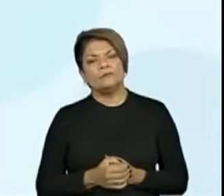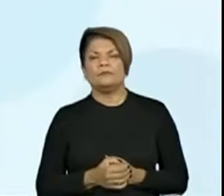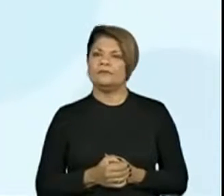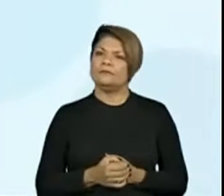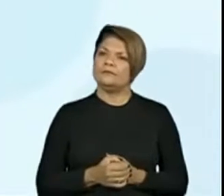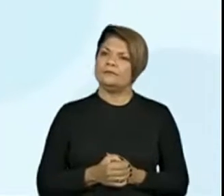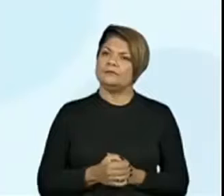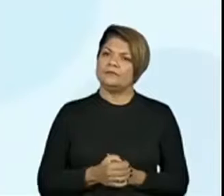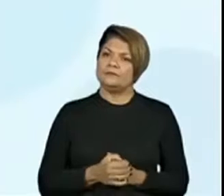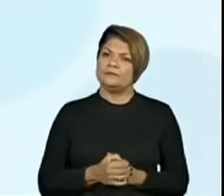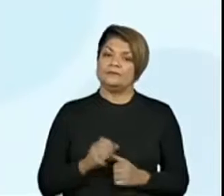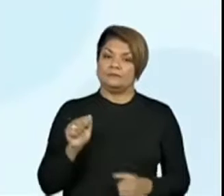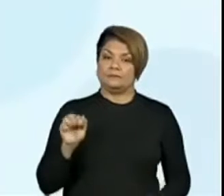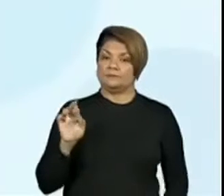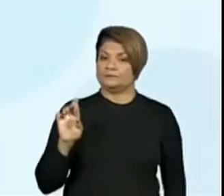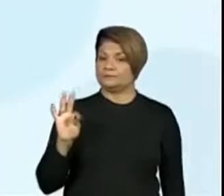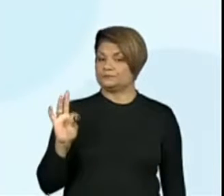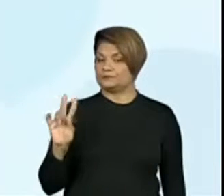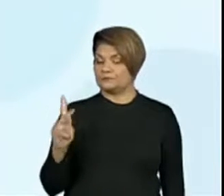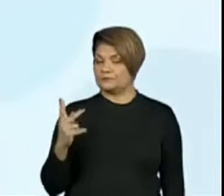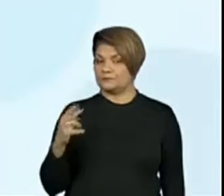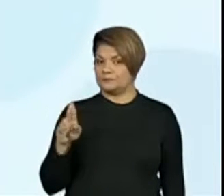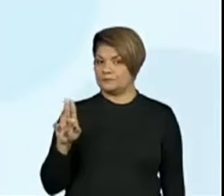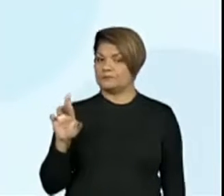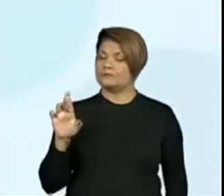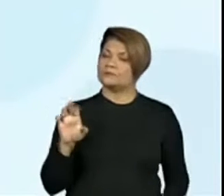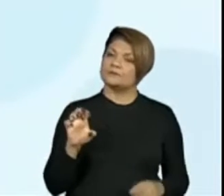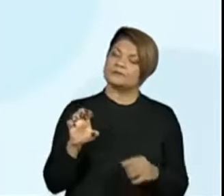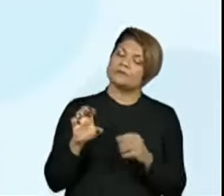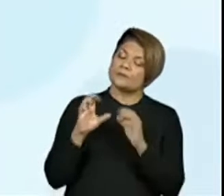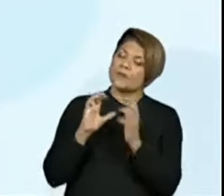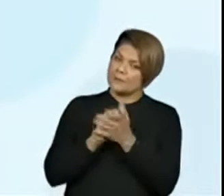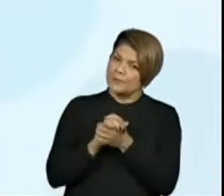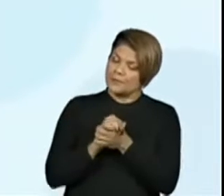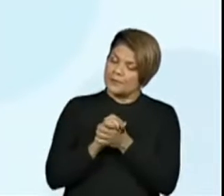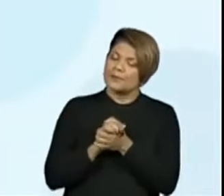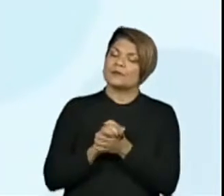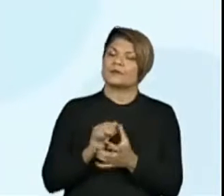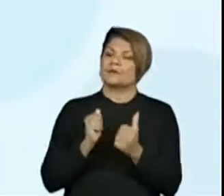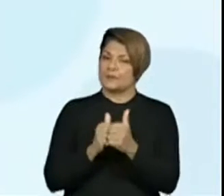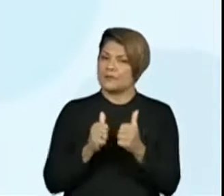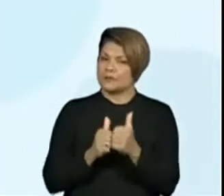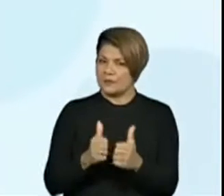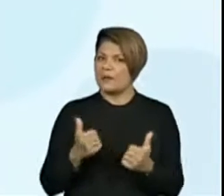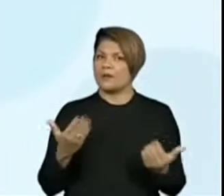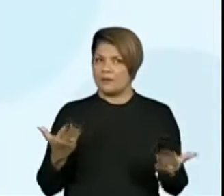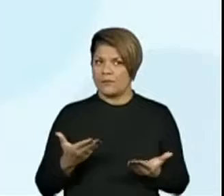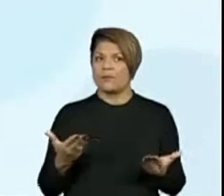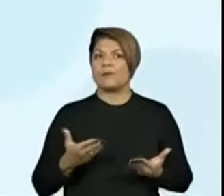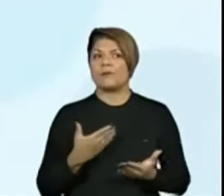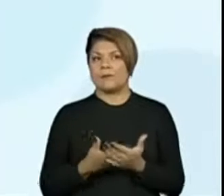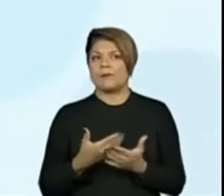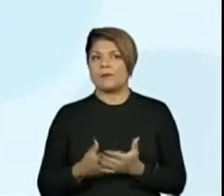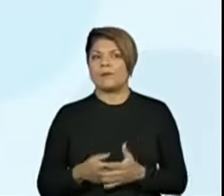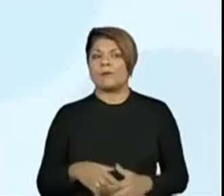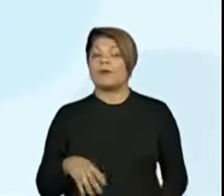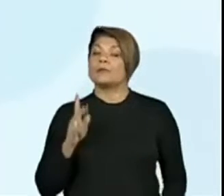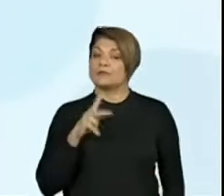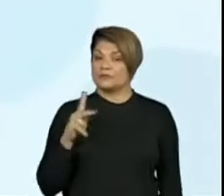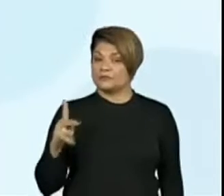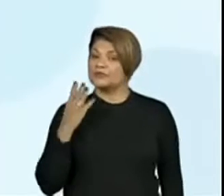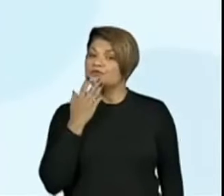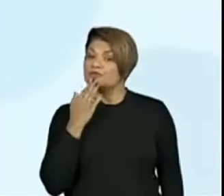Olha só, o Arthur acompanhando a aula. Parabéns, Arthur. Isso. Olha, a professora colocou, as cores são